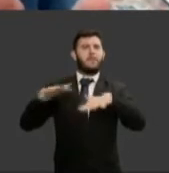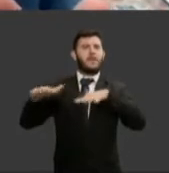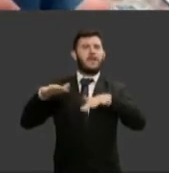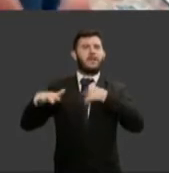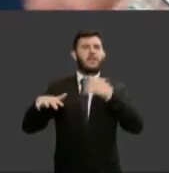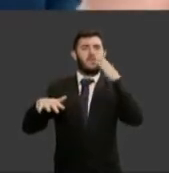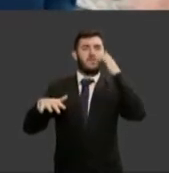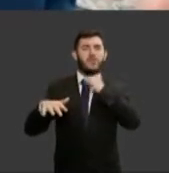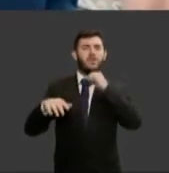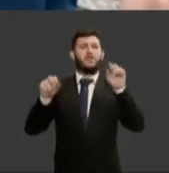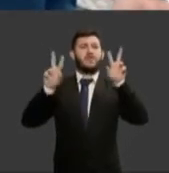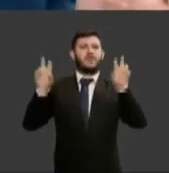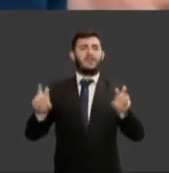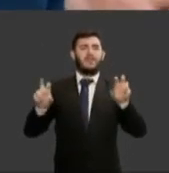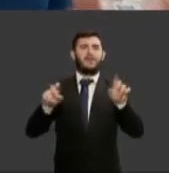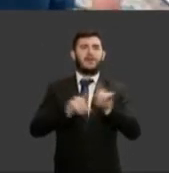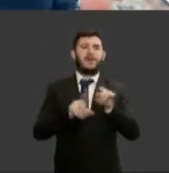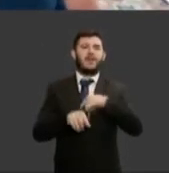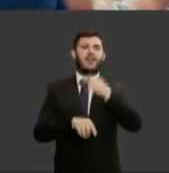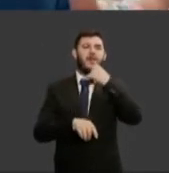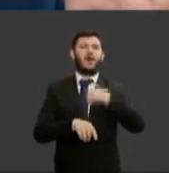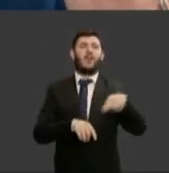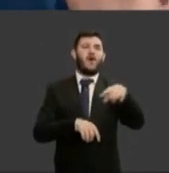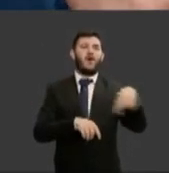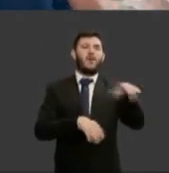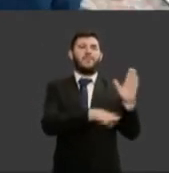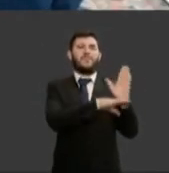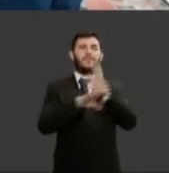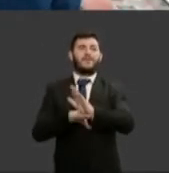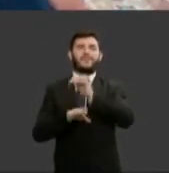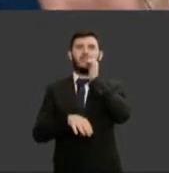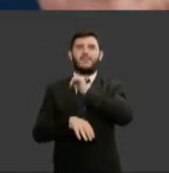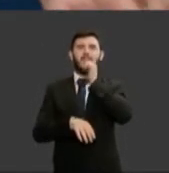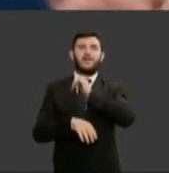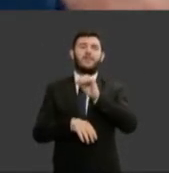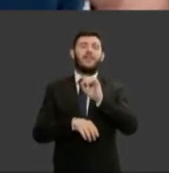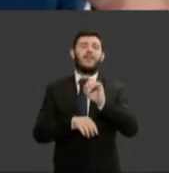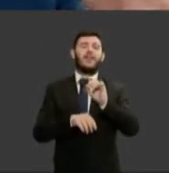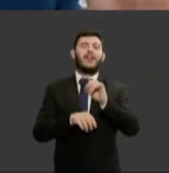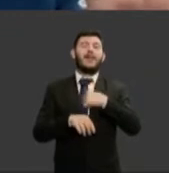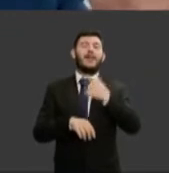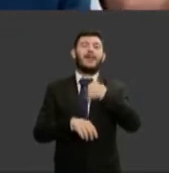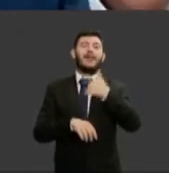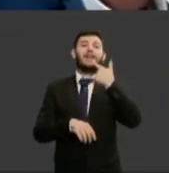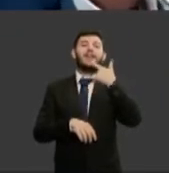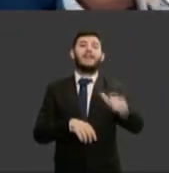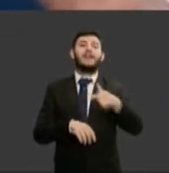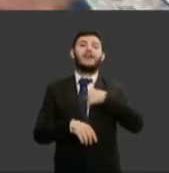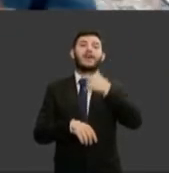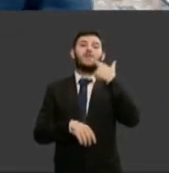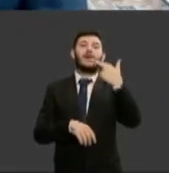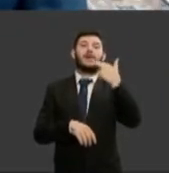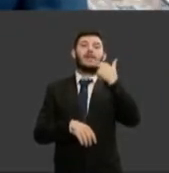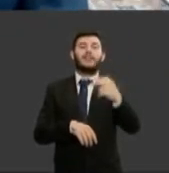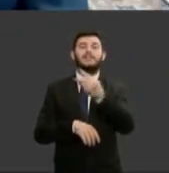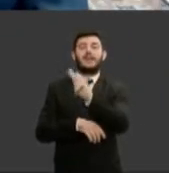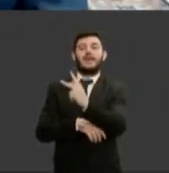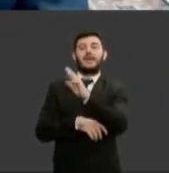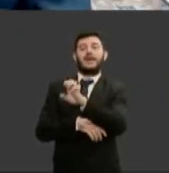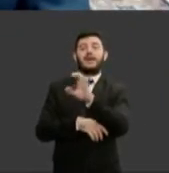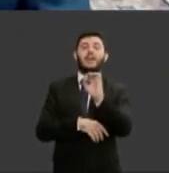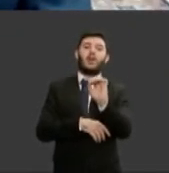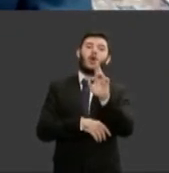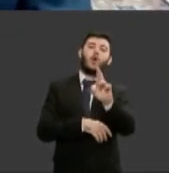elas, o inglês We of She, firmado parceria com as Nações Unidas